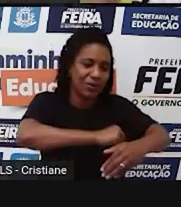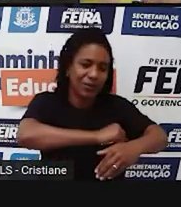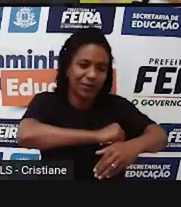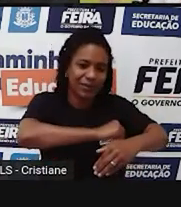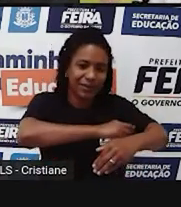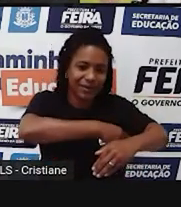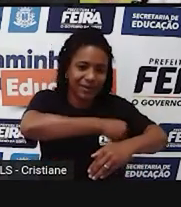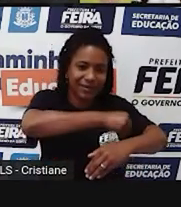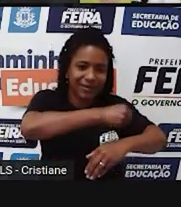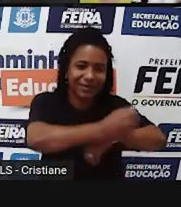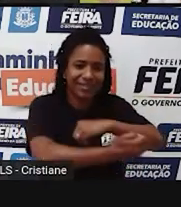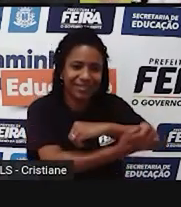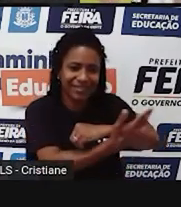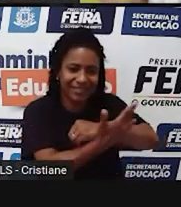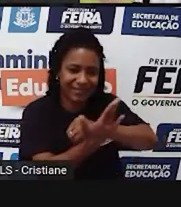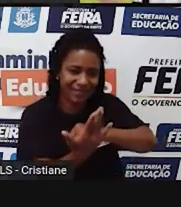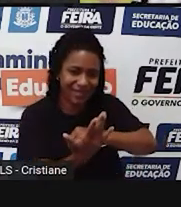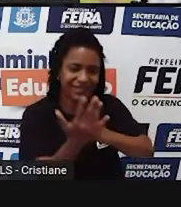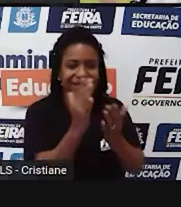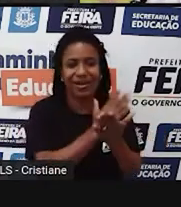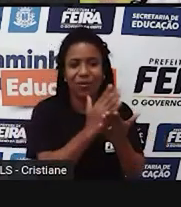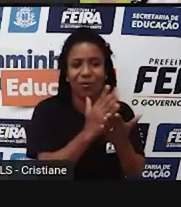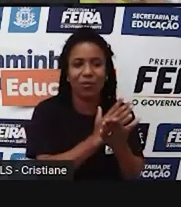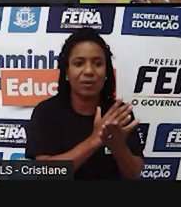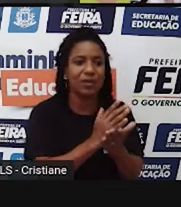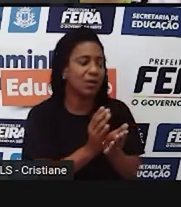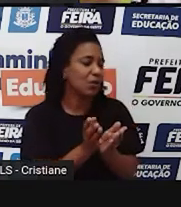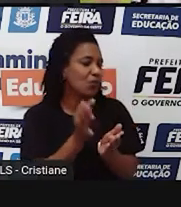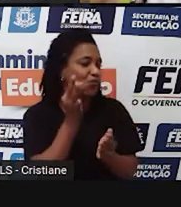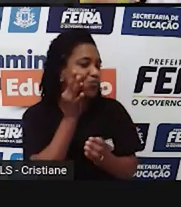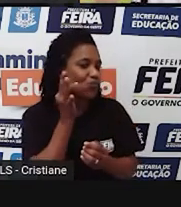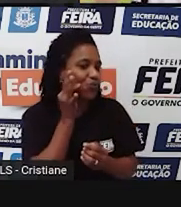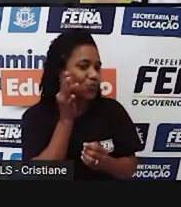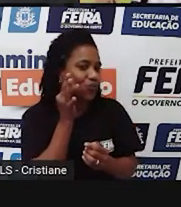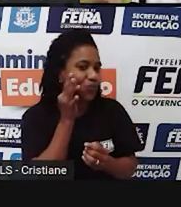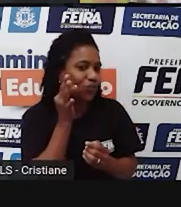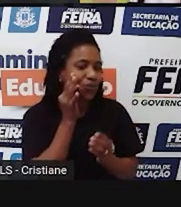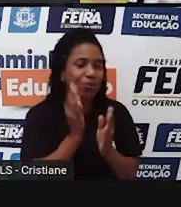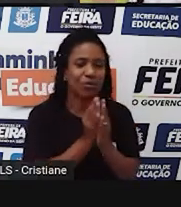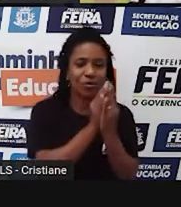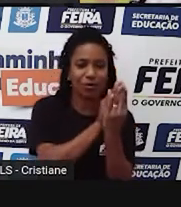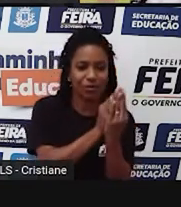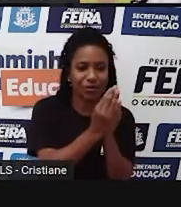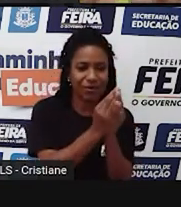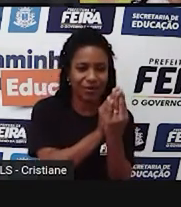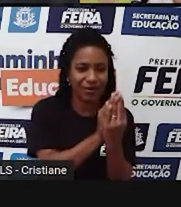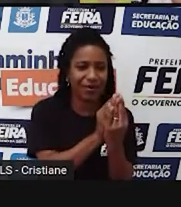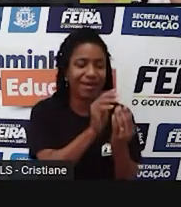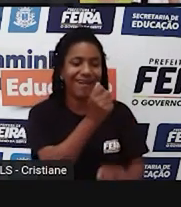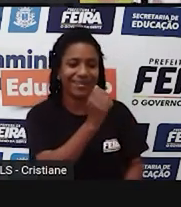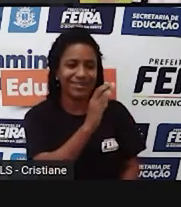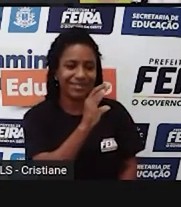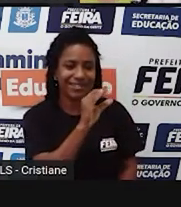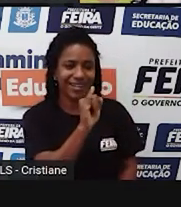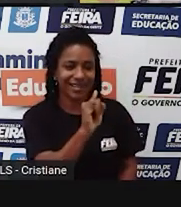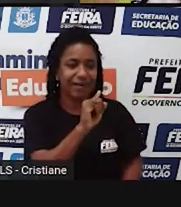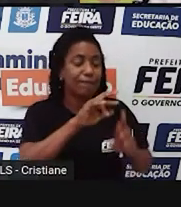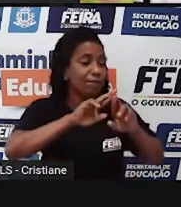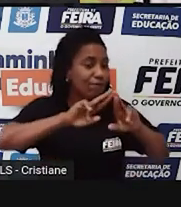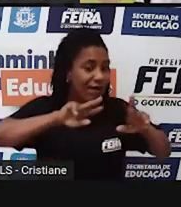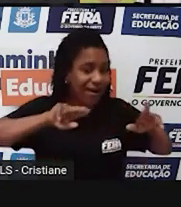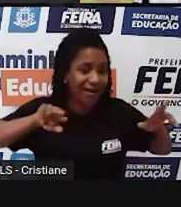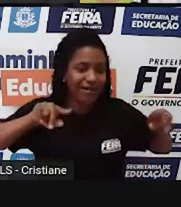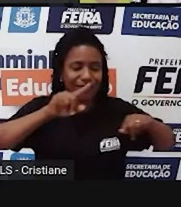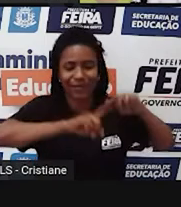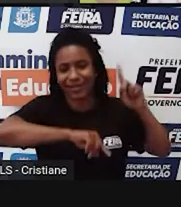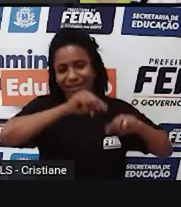Alguns, digamos assim, algumas polpas, por exemplo, né? Do cupuaçu, do açaí, todo esse material, todo